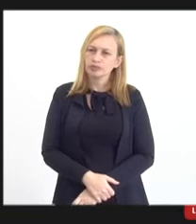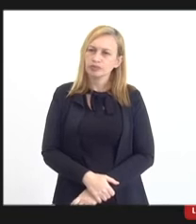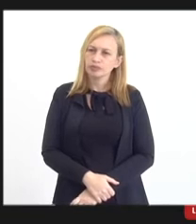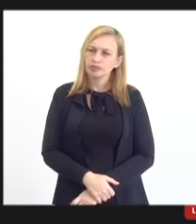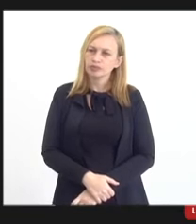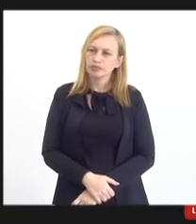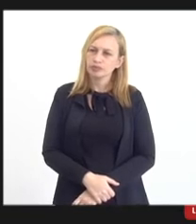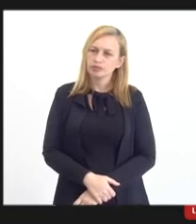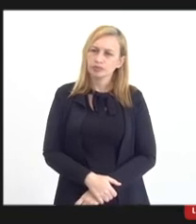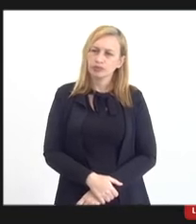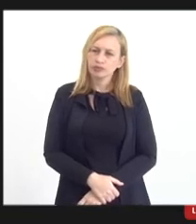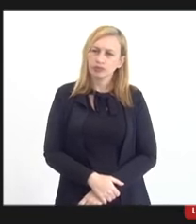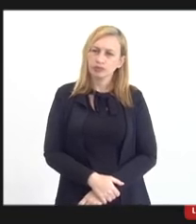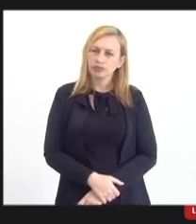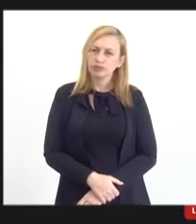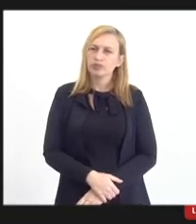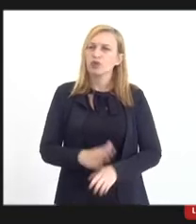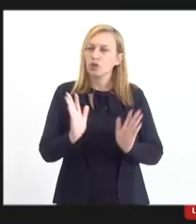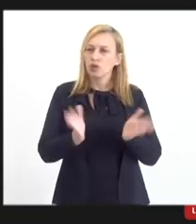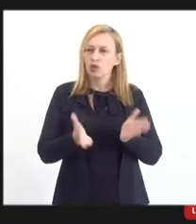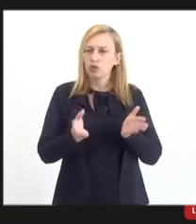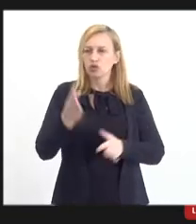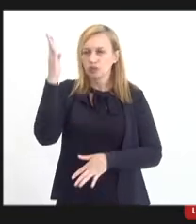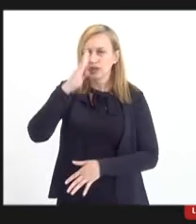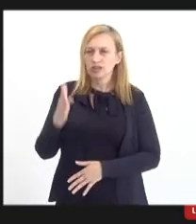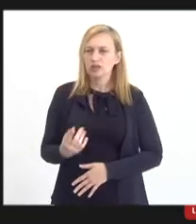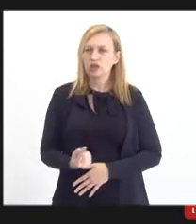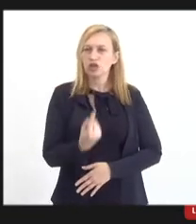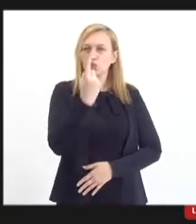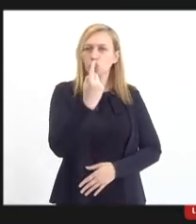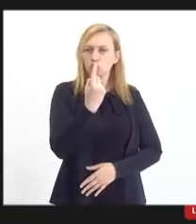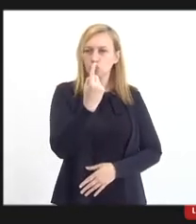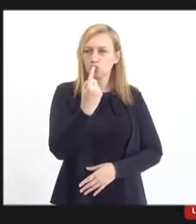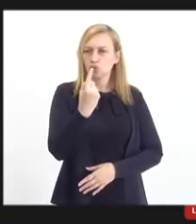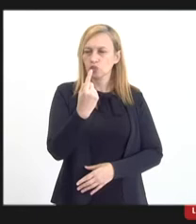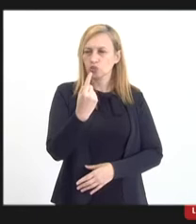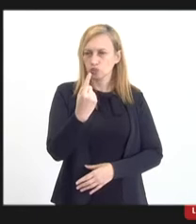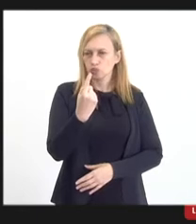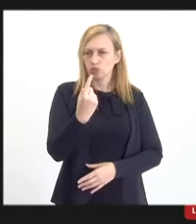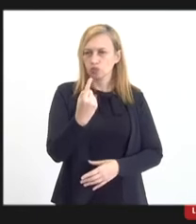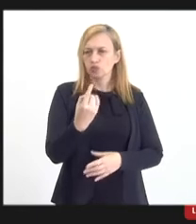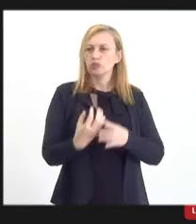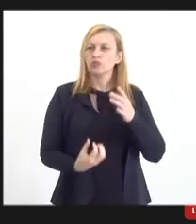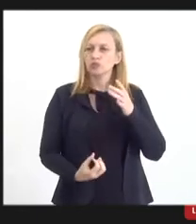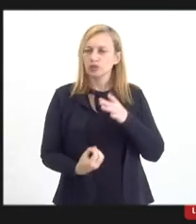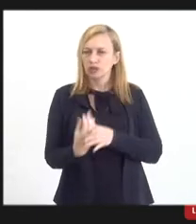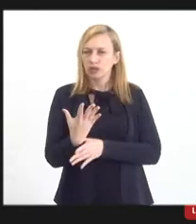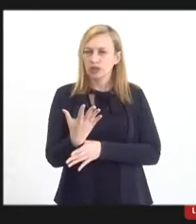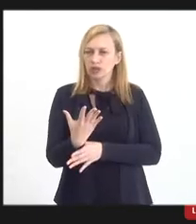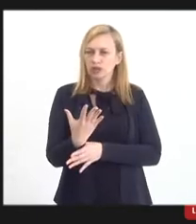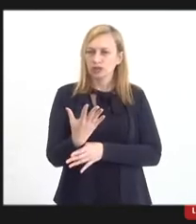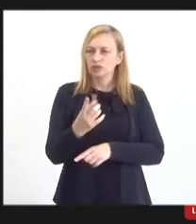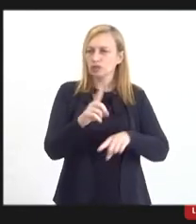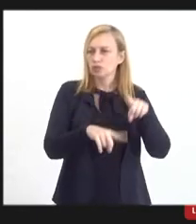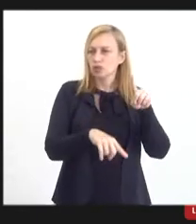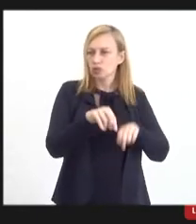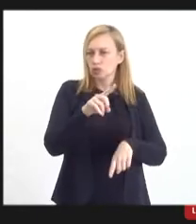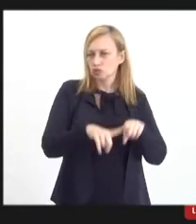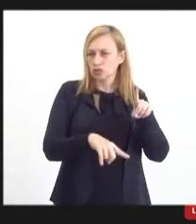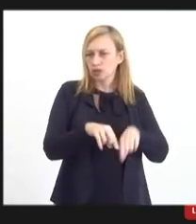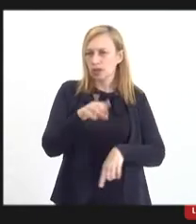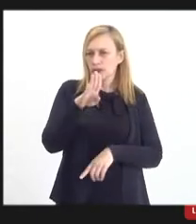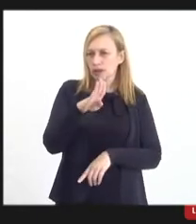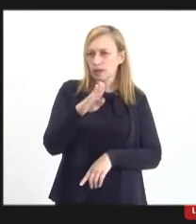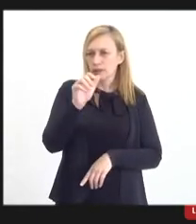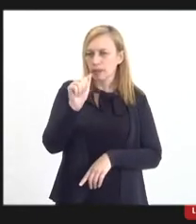exemplificando, o Brasil hoje só tem um fabricante de equipamento de salvatagem que é Turvalieira. De Balieiras,